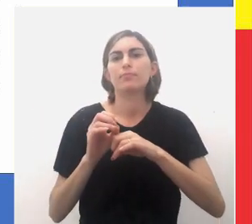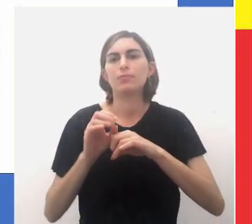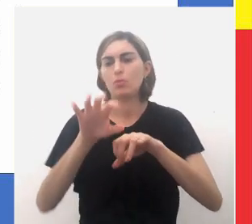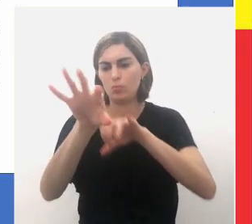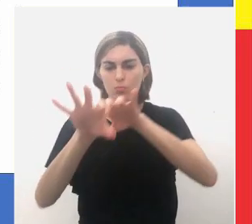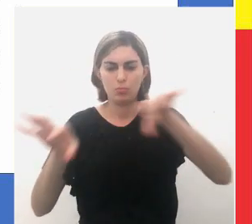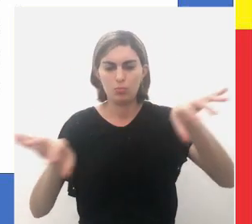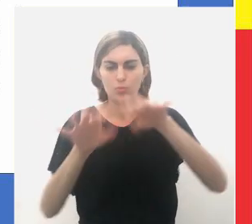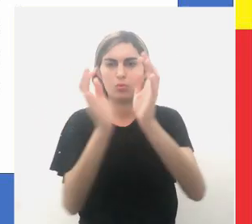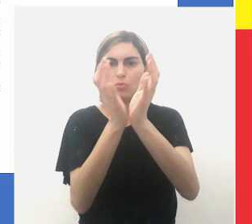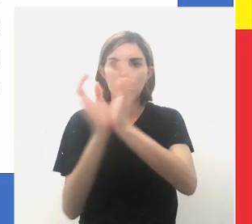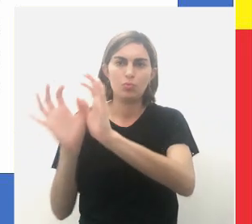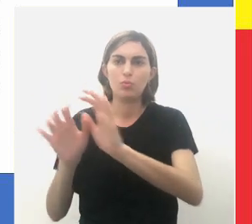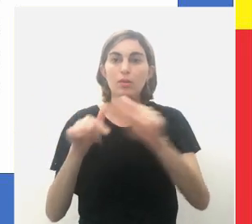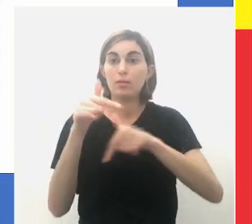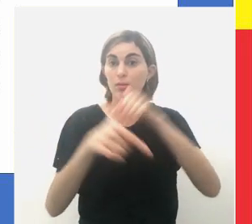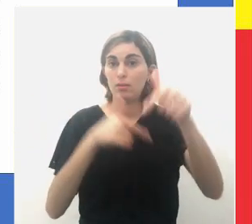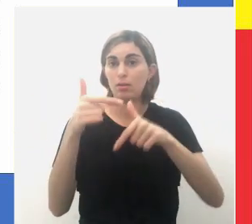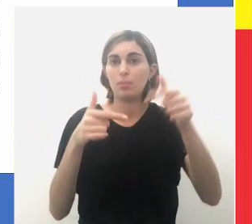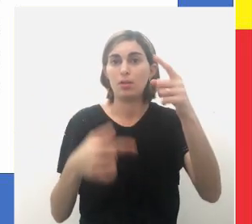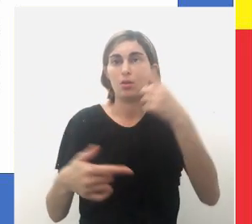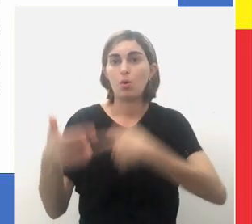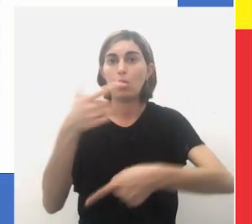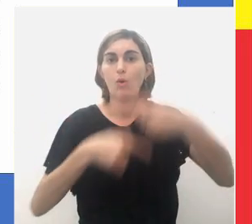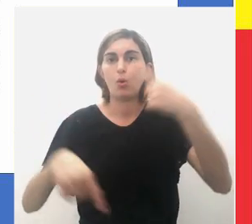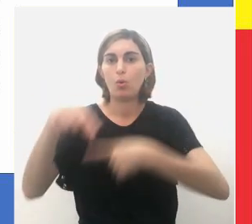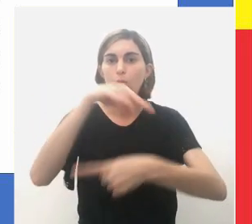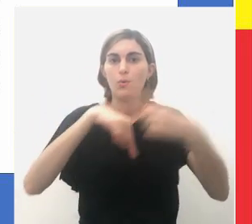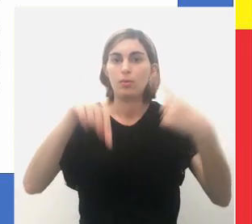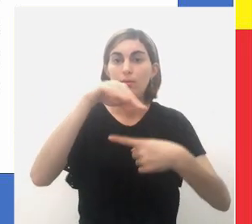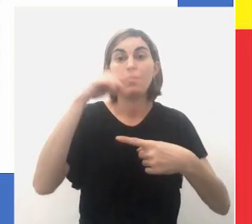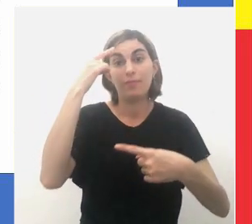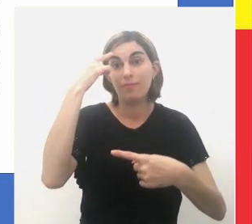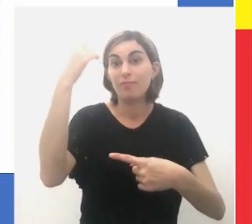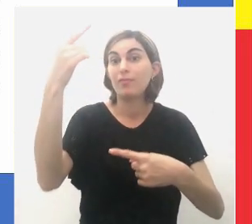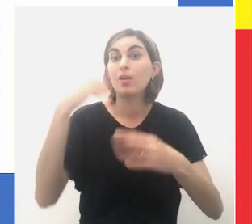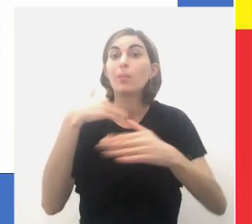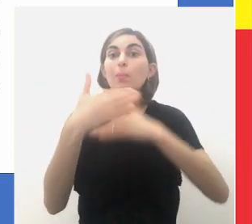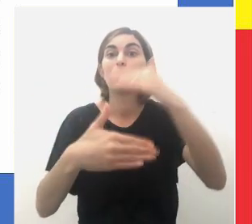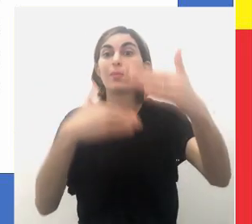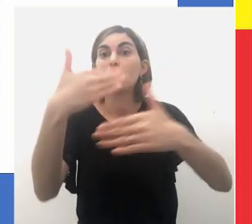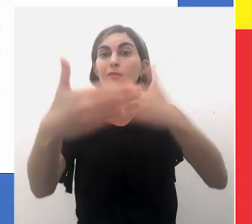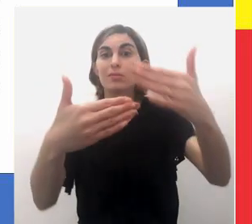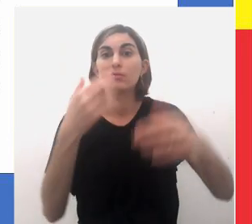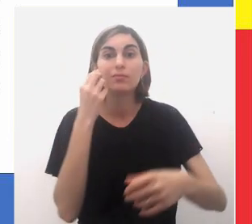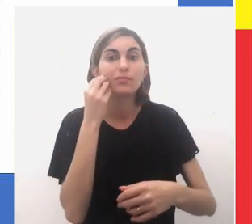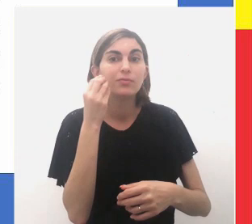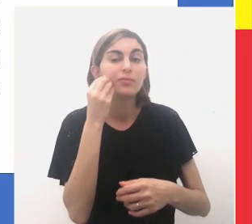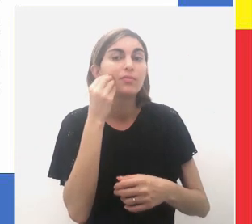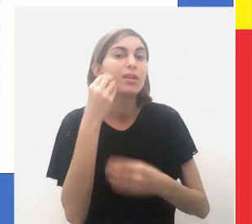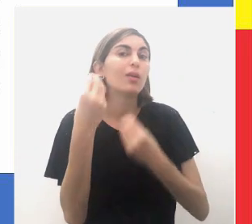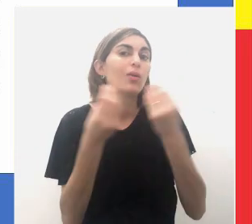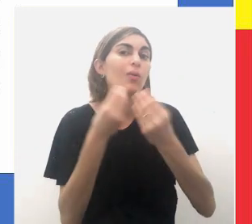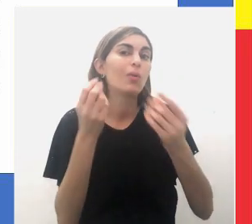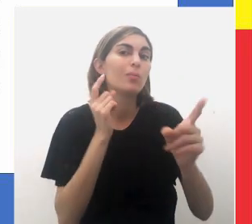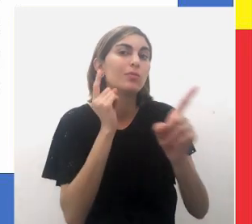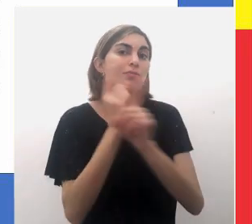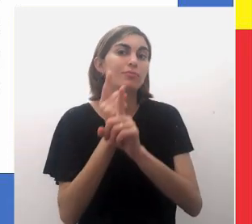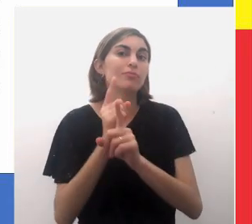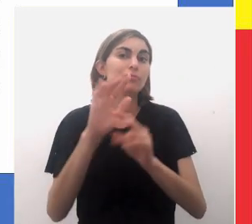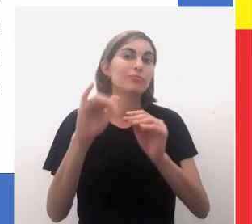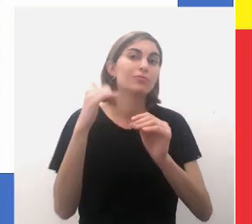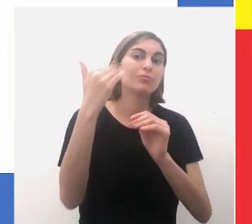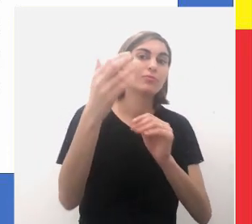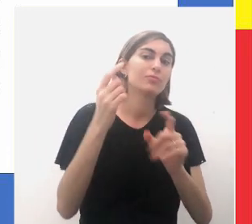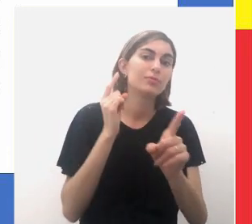repartidos. Trabalhavam no sistema rotativo. Olha, saca como era o processo aí, hein? Saca aí,